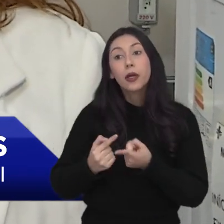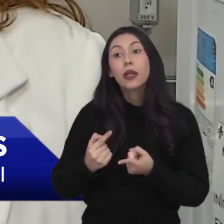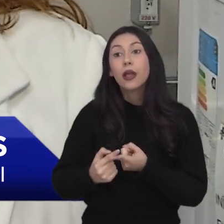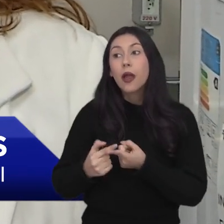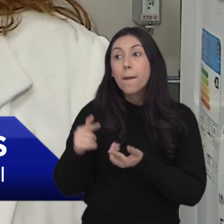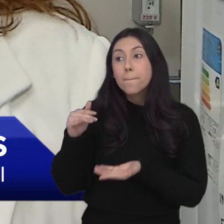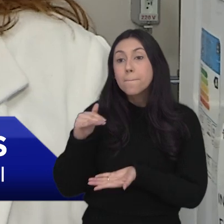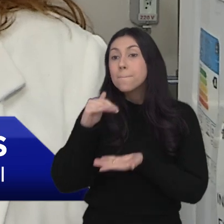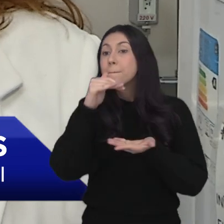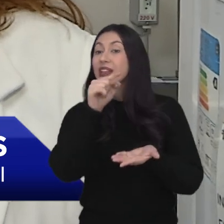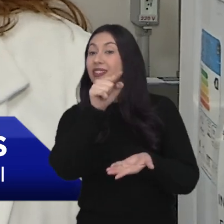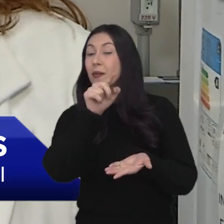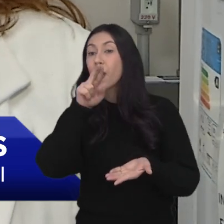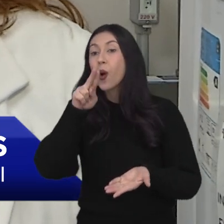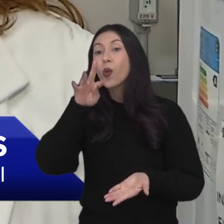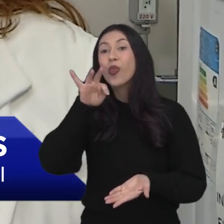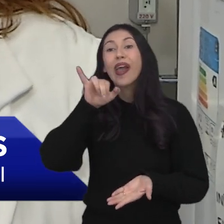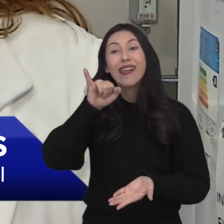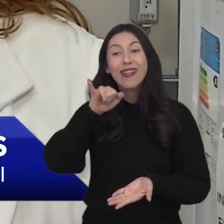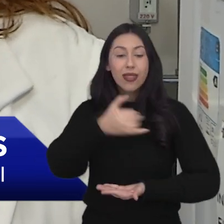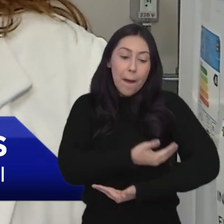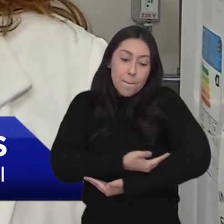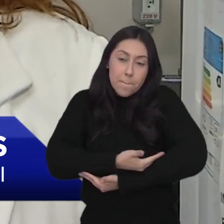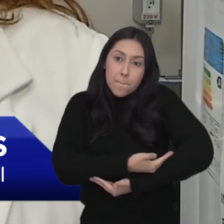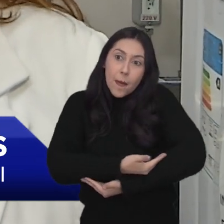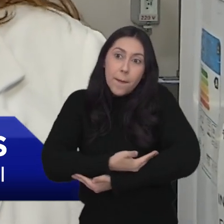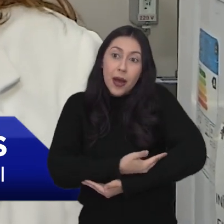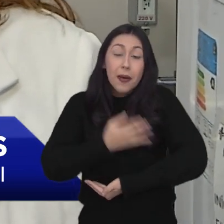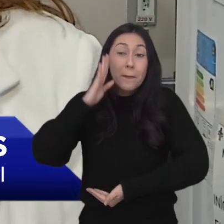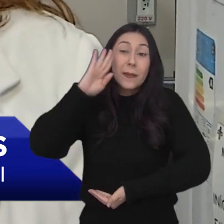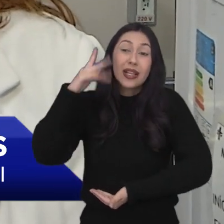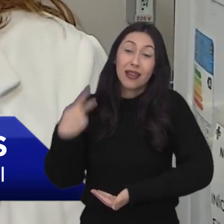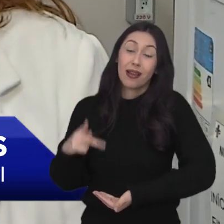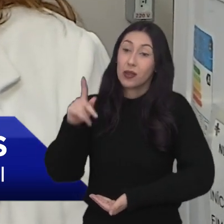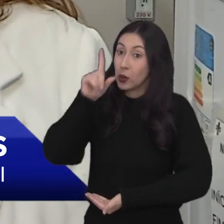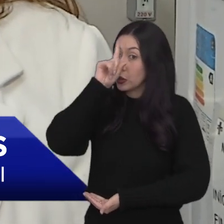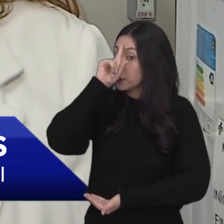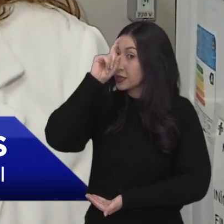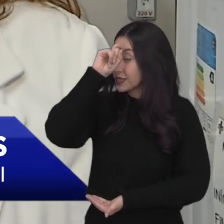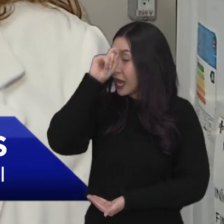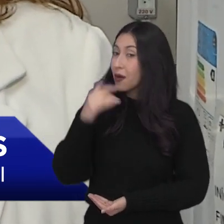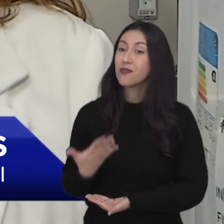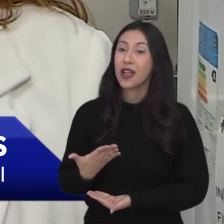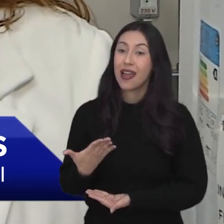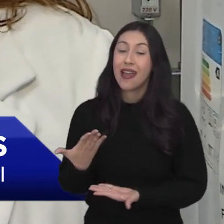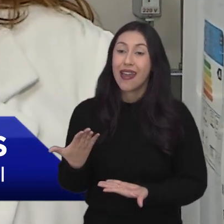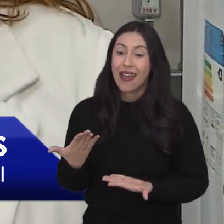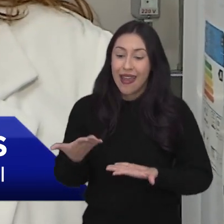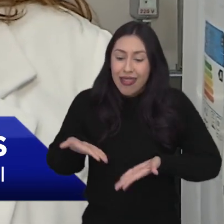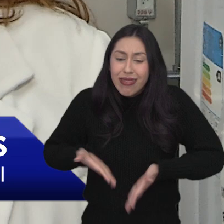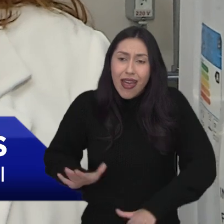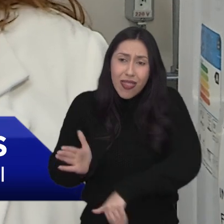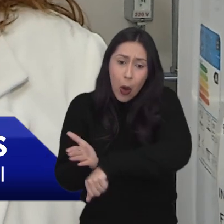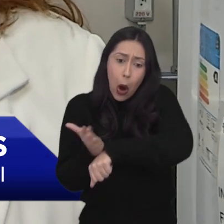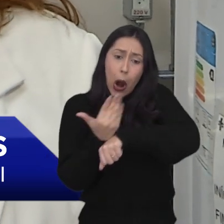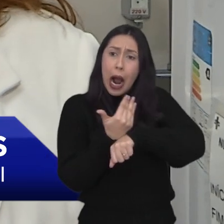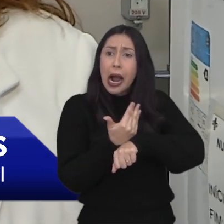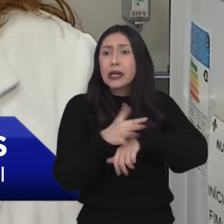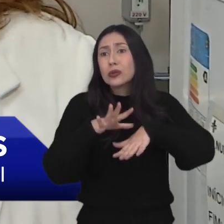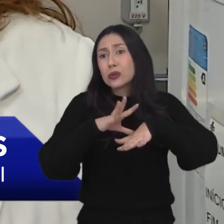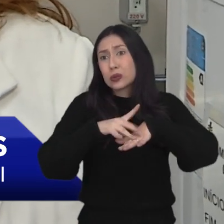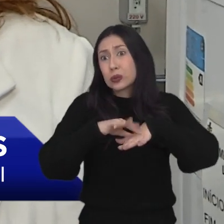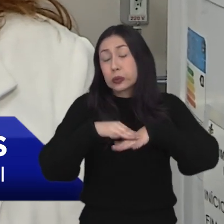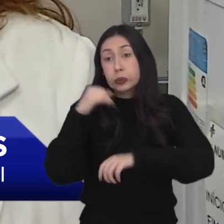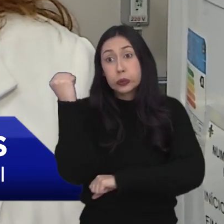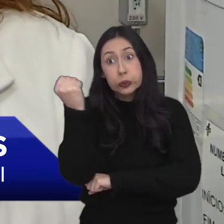Por conta que a gente fornece para a UTI neonatal aqui da região, principalmente do nosso hospital. São bebês prematuros, com alterações